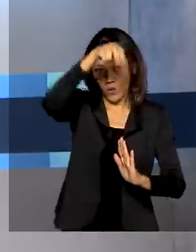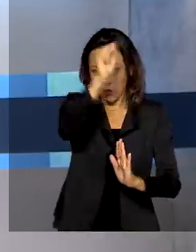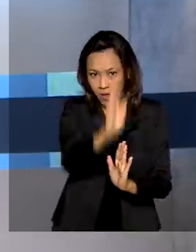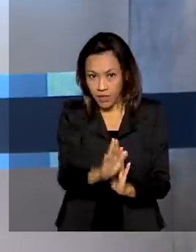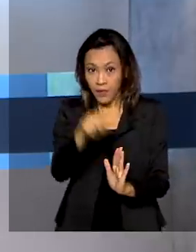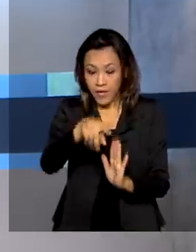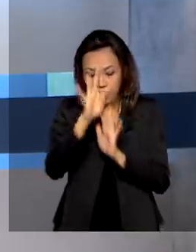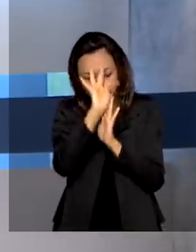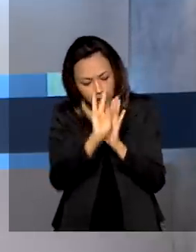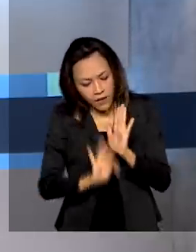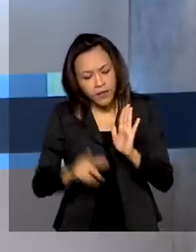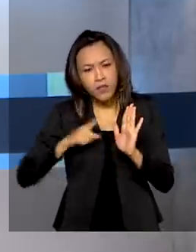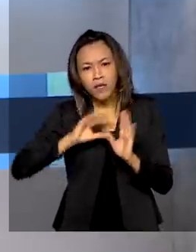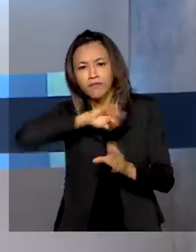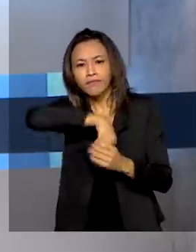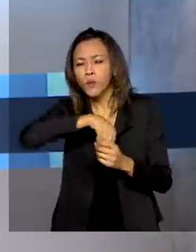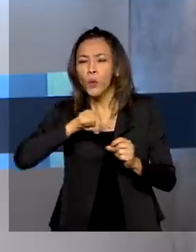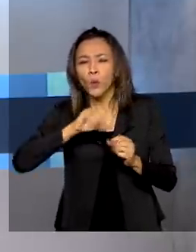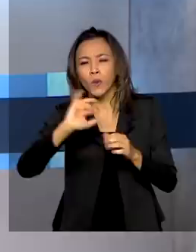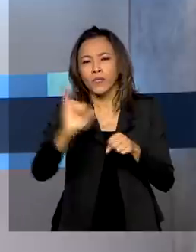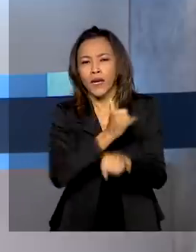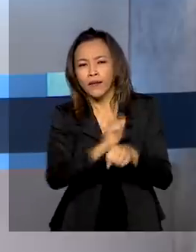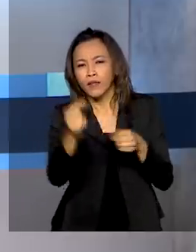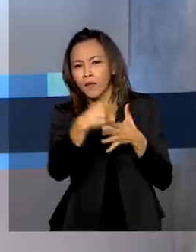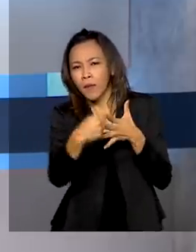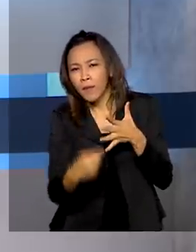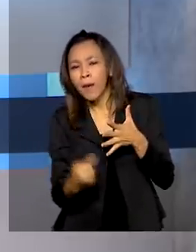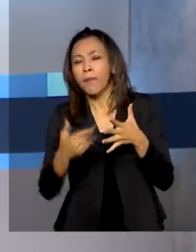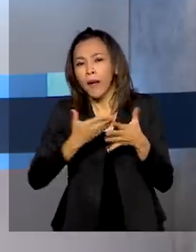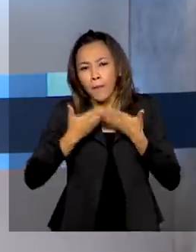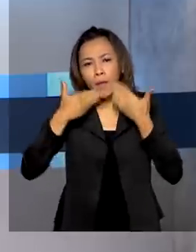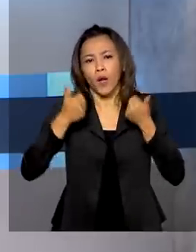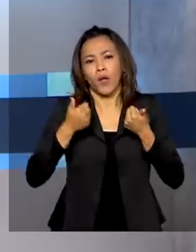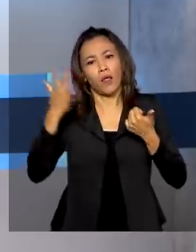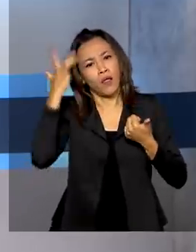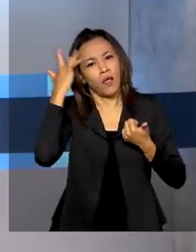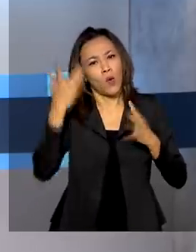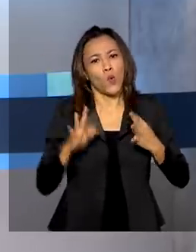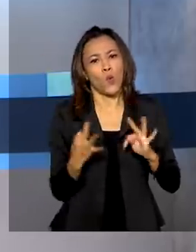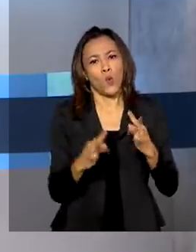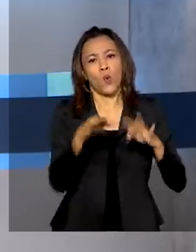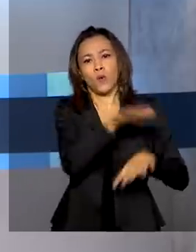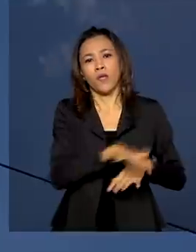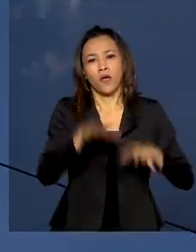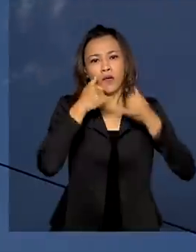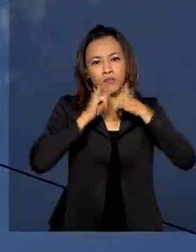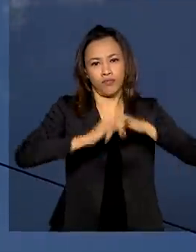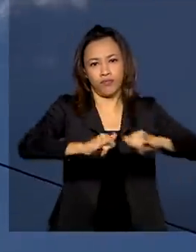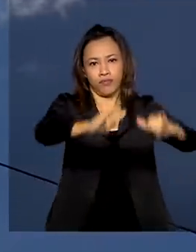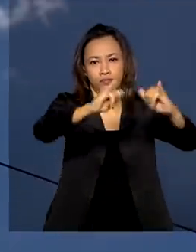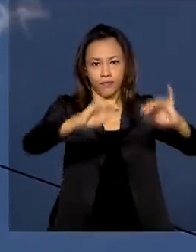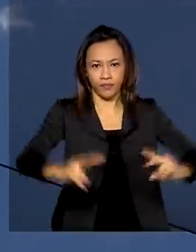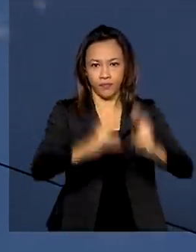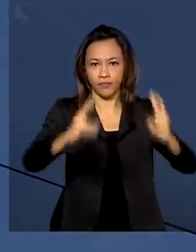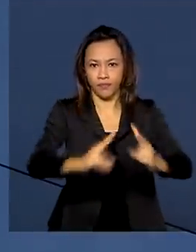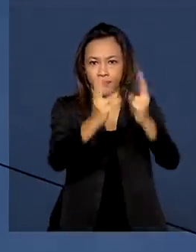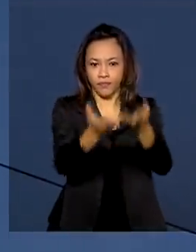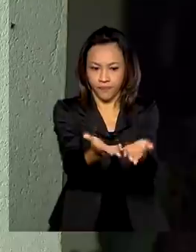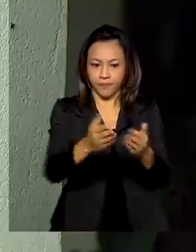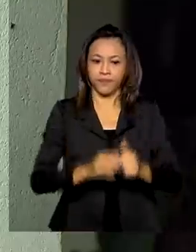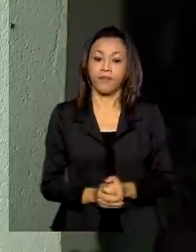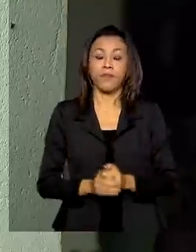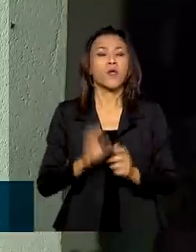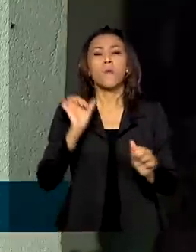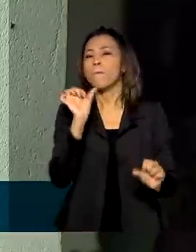traz mecanismos que vão possibilitar a modernização do setor elétrico no Brasil. Entre as mudanças